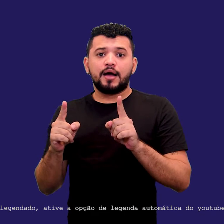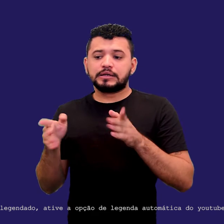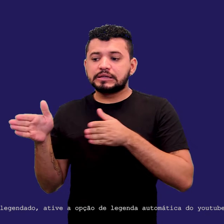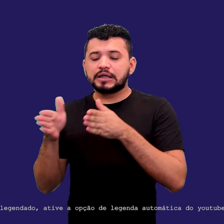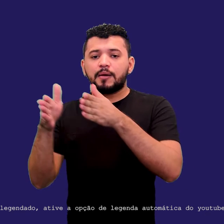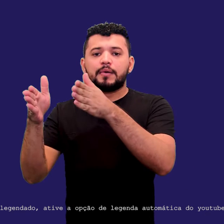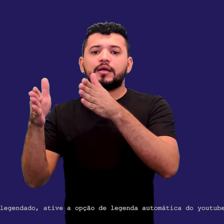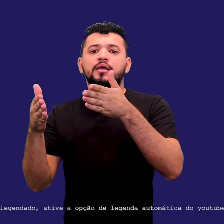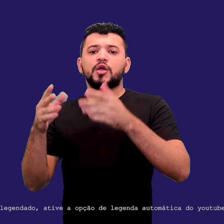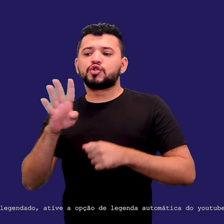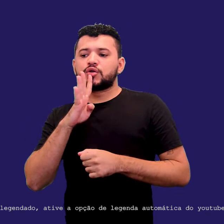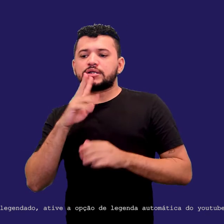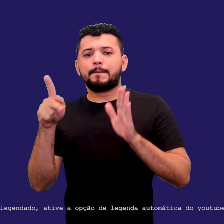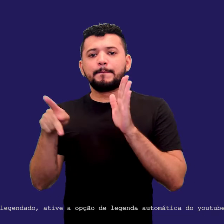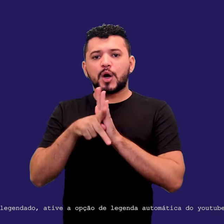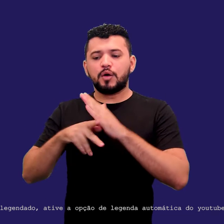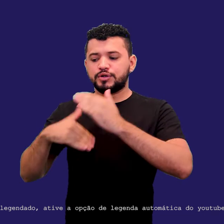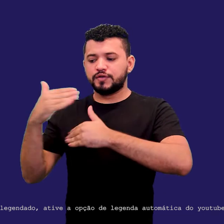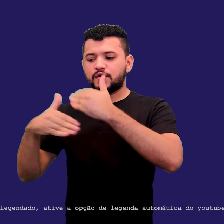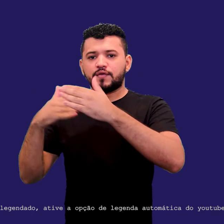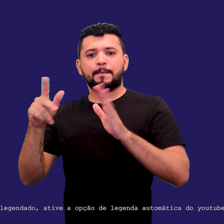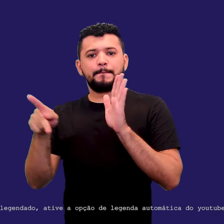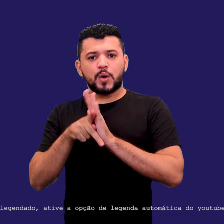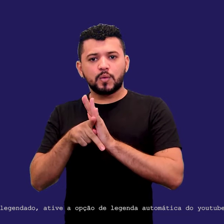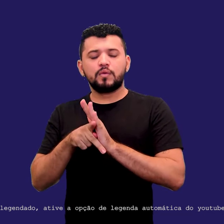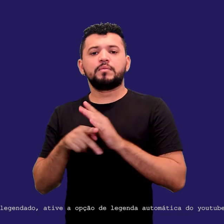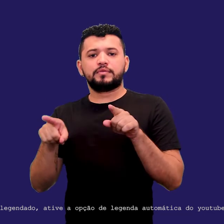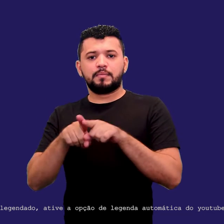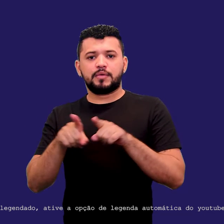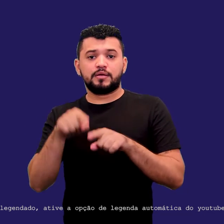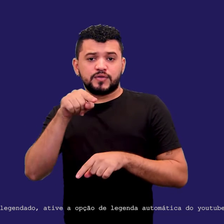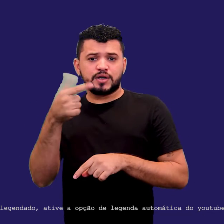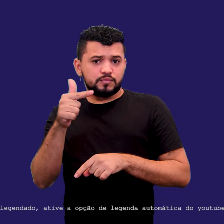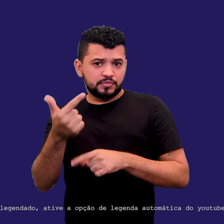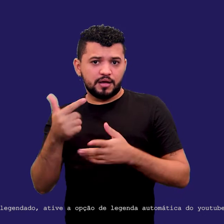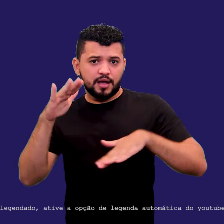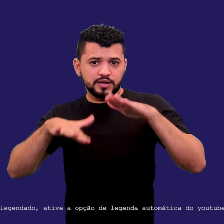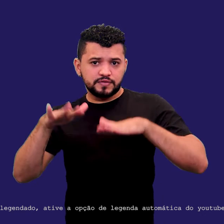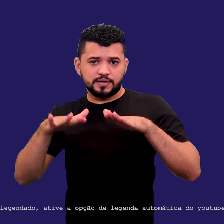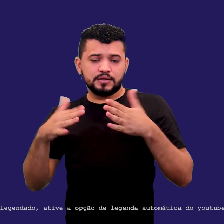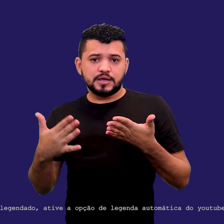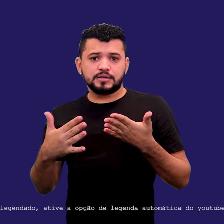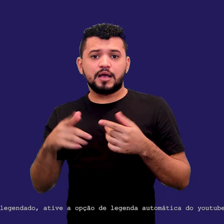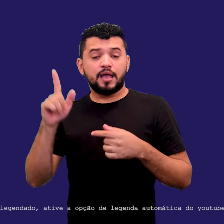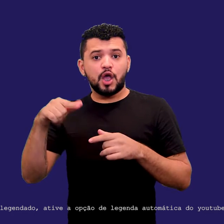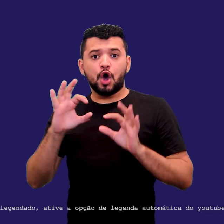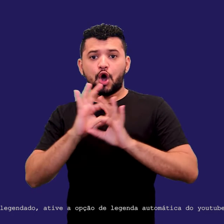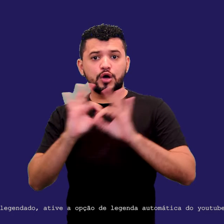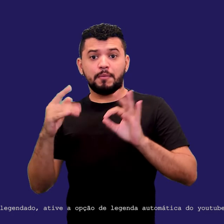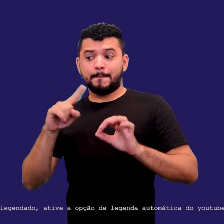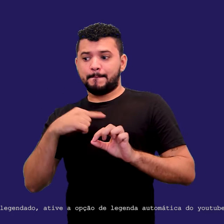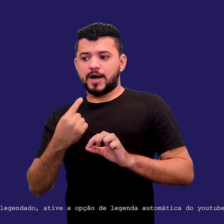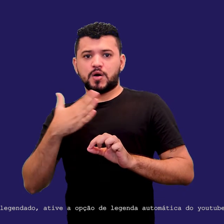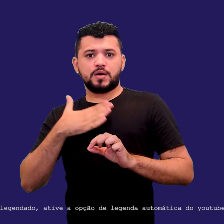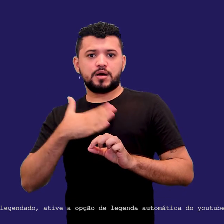autoconhecimento e de desenvolver as habilidades que não são tão boas que nós temos é algo para a gente, que a gente leva para a